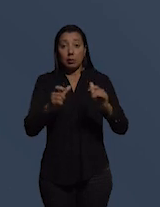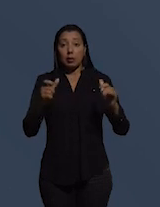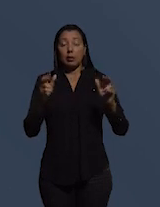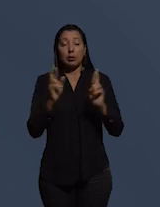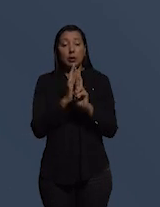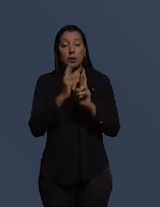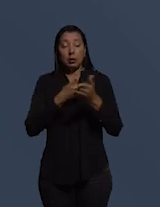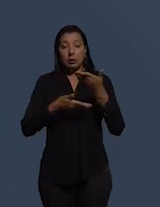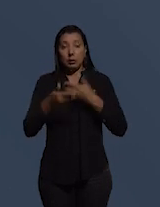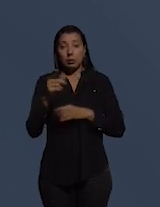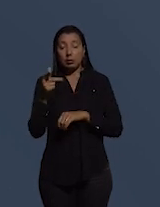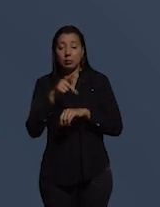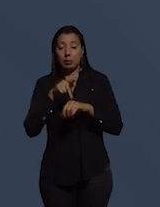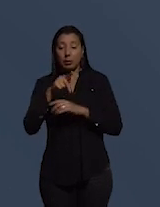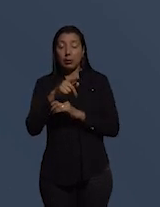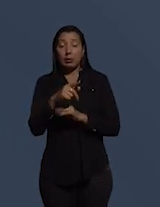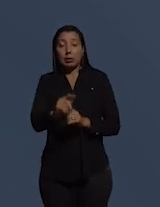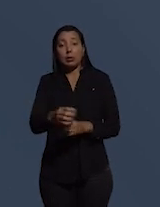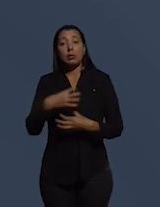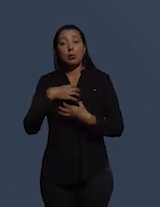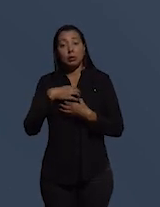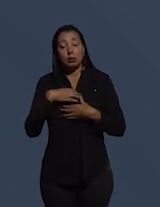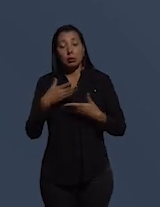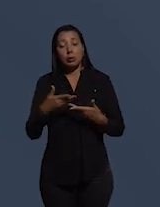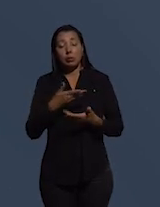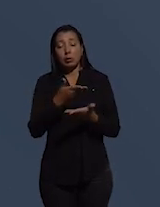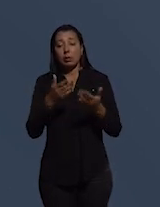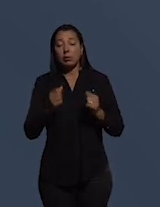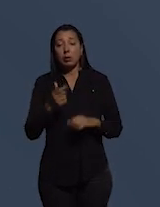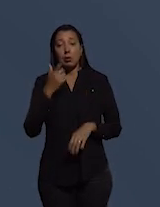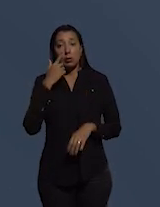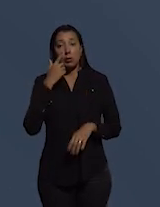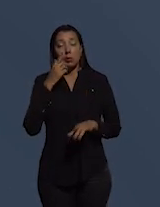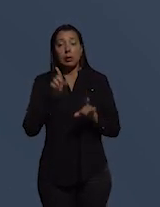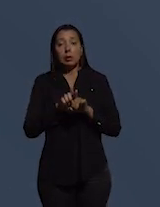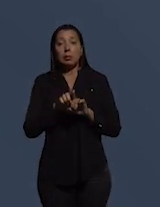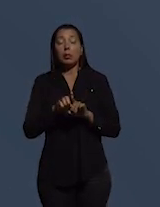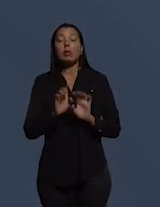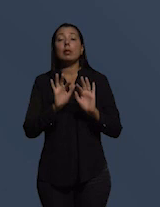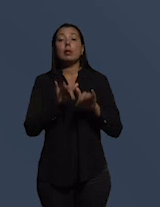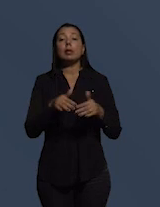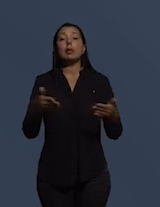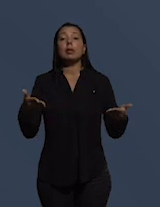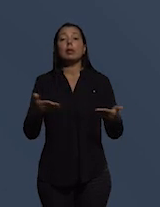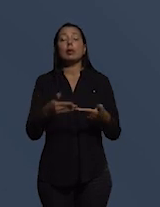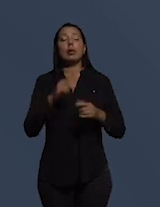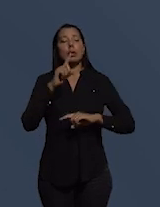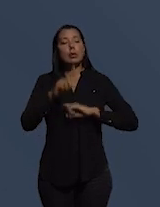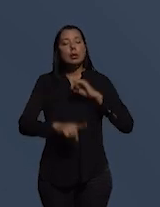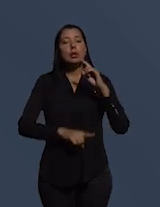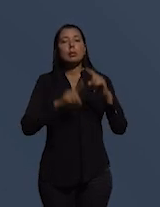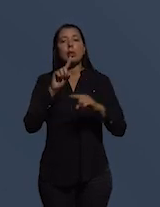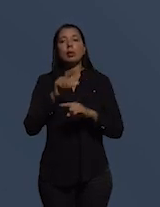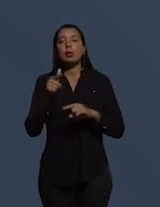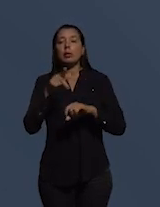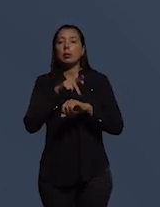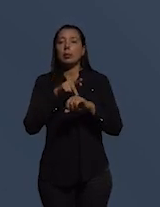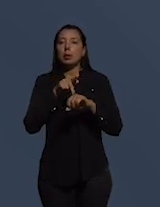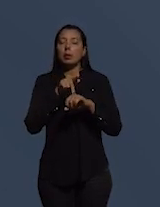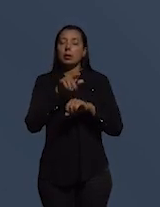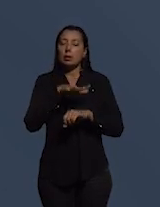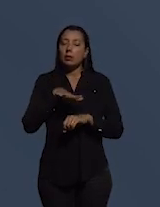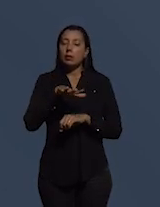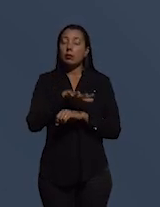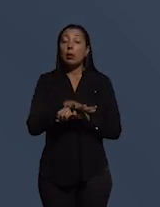relação aos outros países nesse sentido e como vocês podem ver está equalizando agora com o desempenho de outros países na região